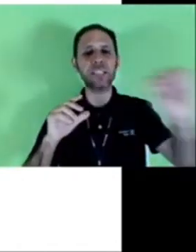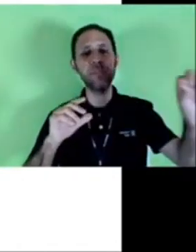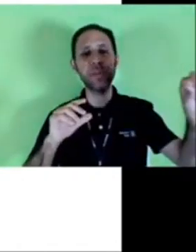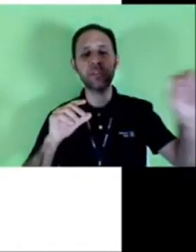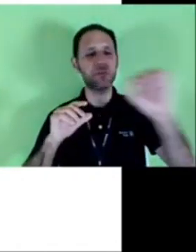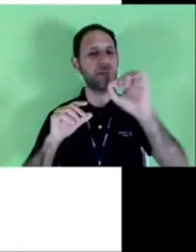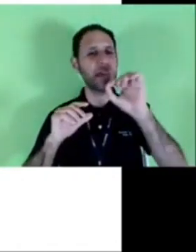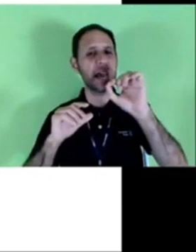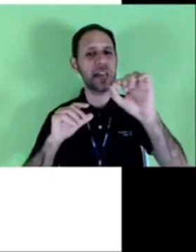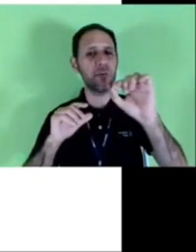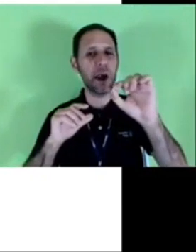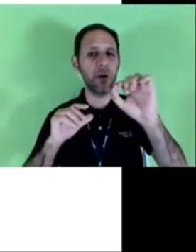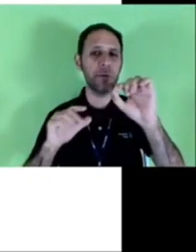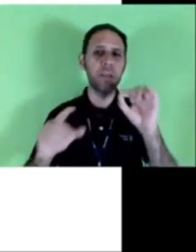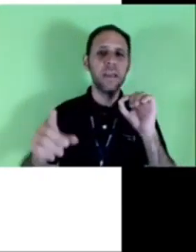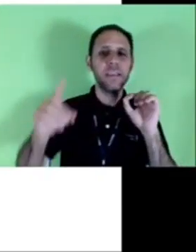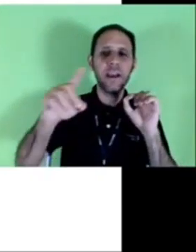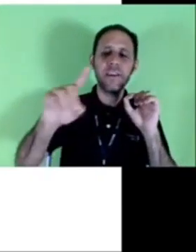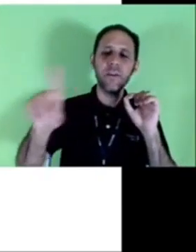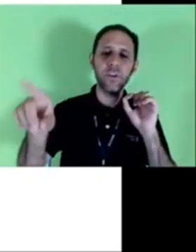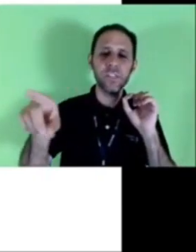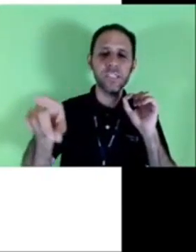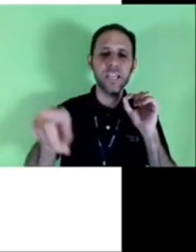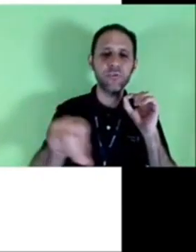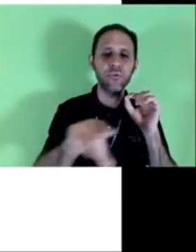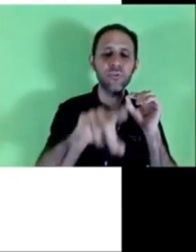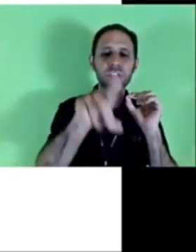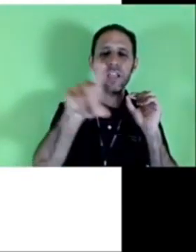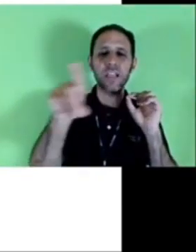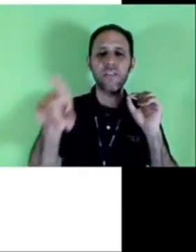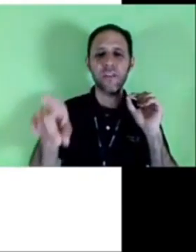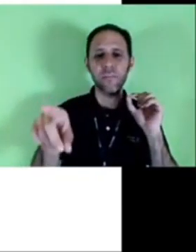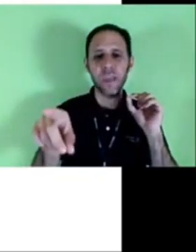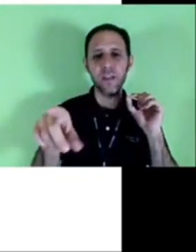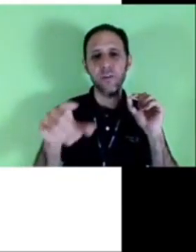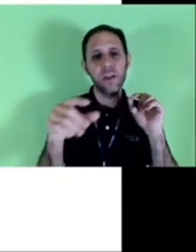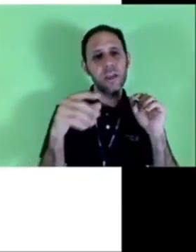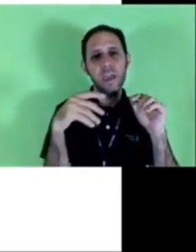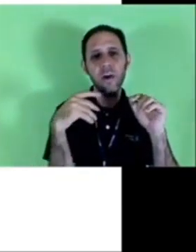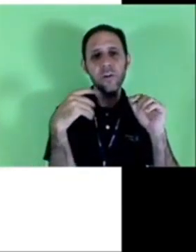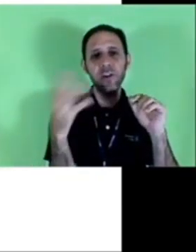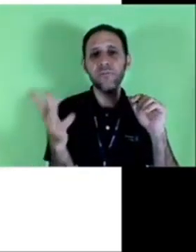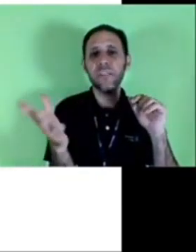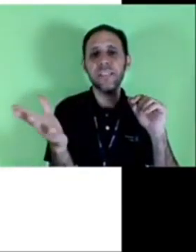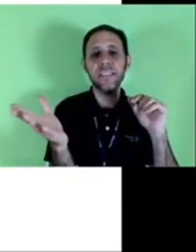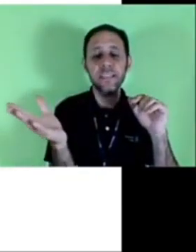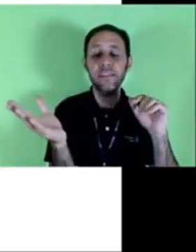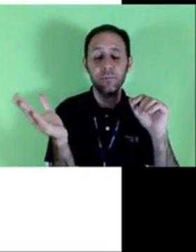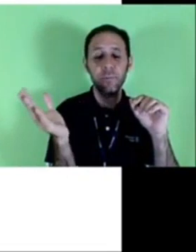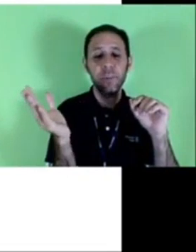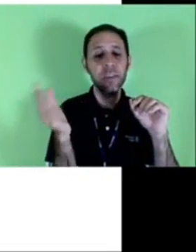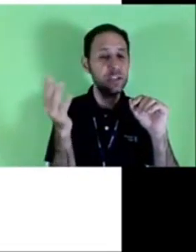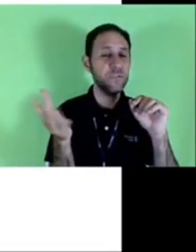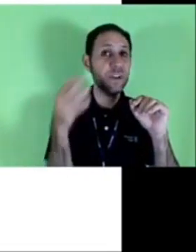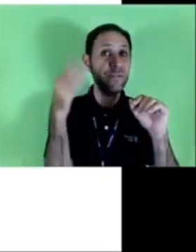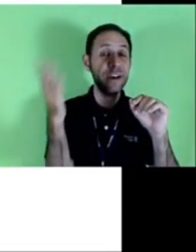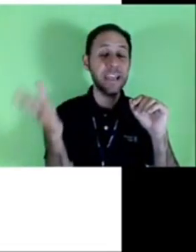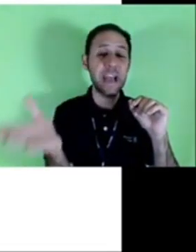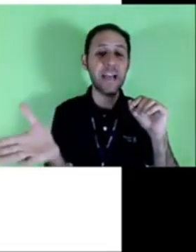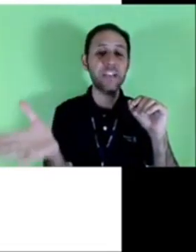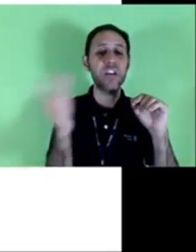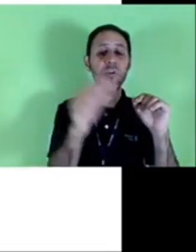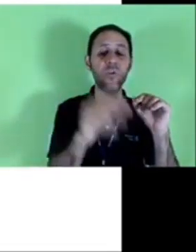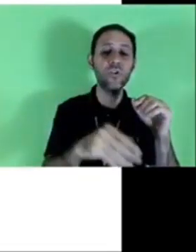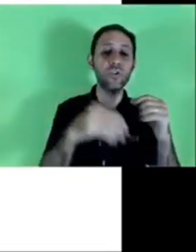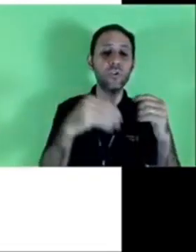essa parte preto fica igual e aí eu vou dizer tudo isso que está em vermelho é o que eu estou atestando e isso vai